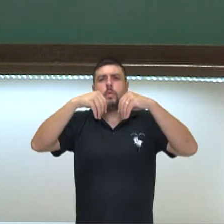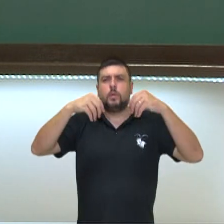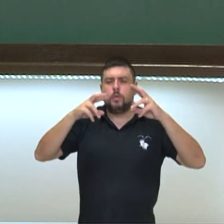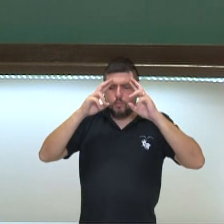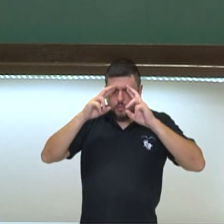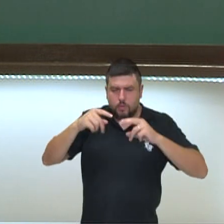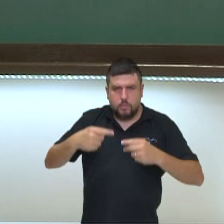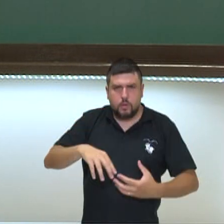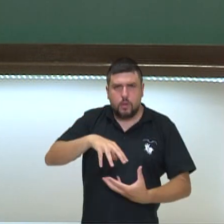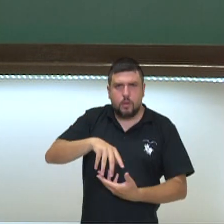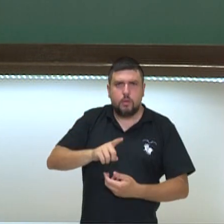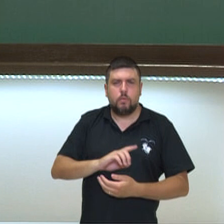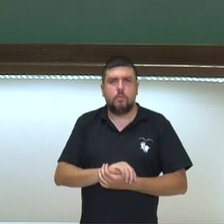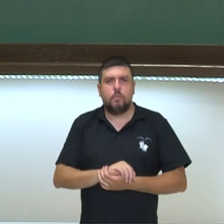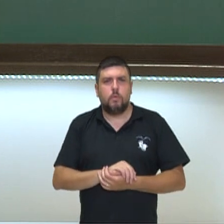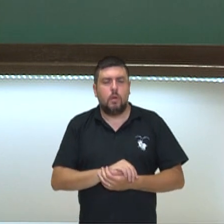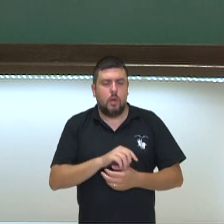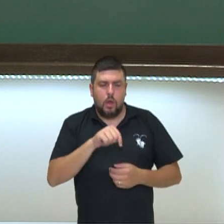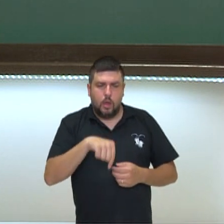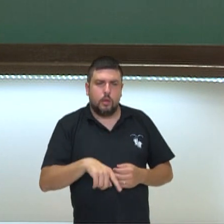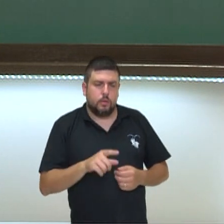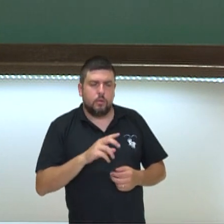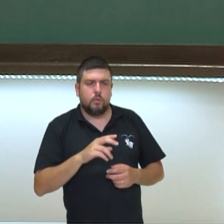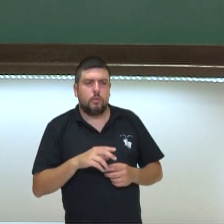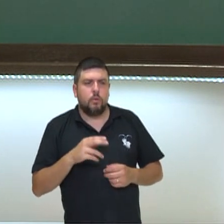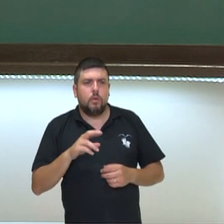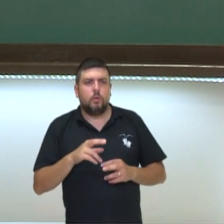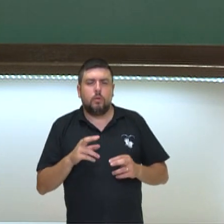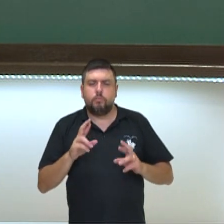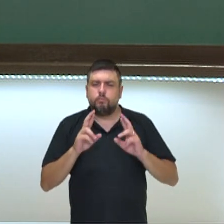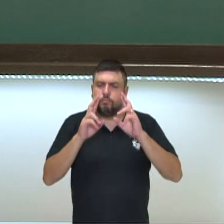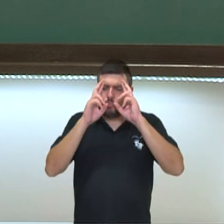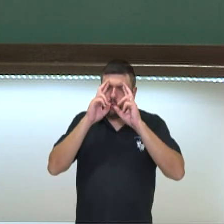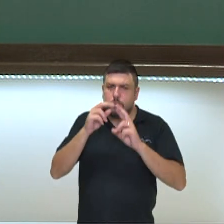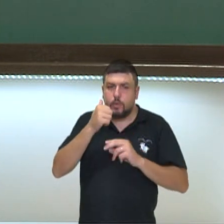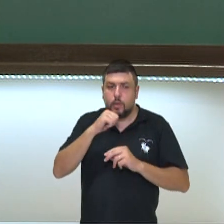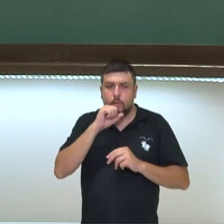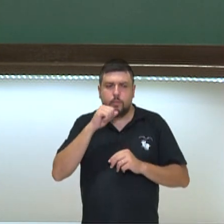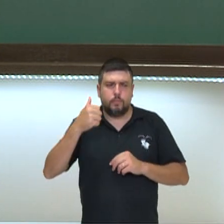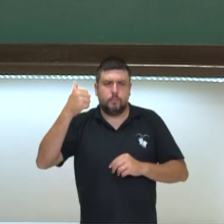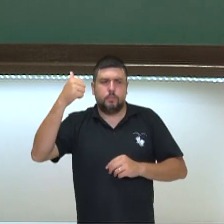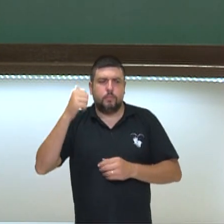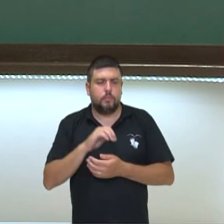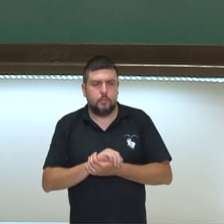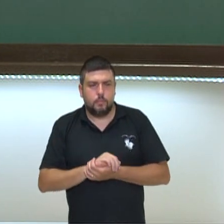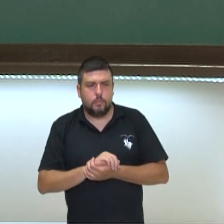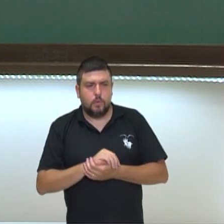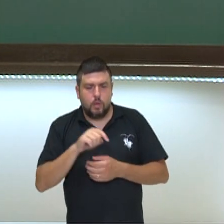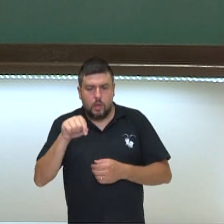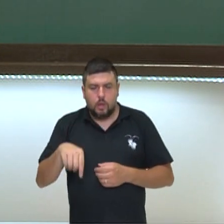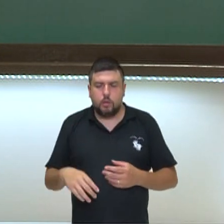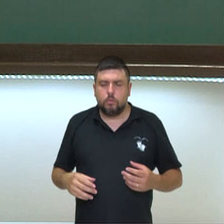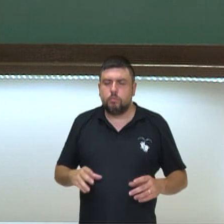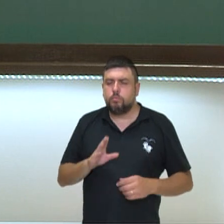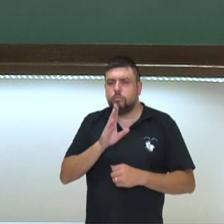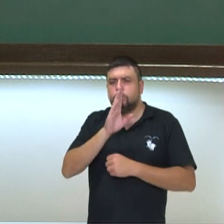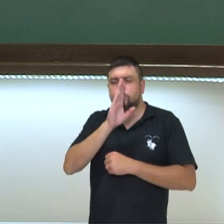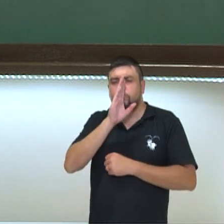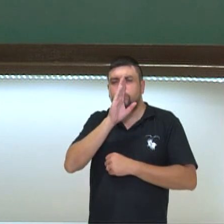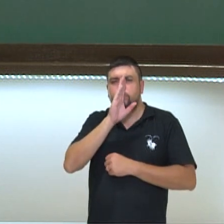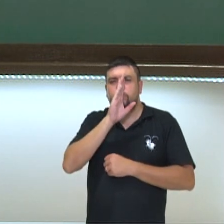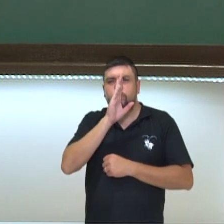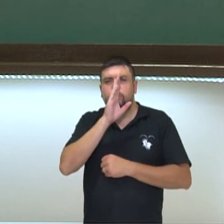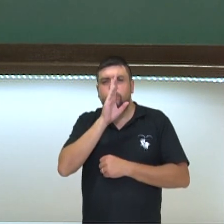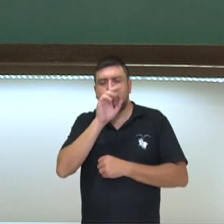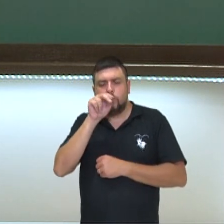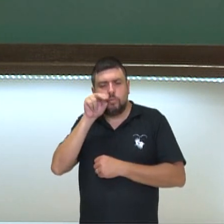indígenas voltamos para a mãe primeira. O homem branco tenta resolver seus problemas brigando. A gente medita em silêncio, olhando para o nosso irmão, o